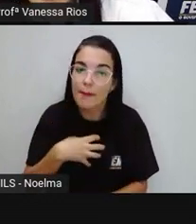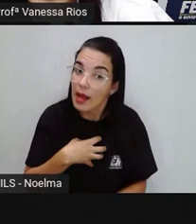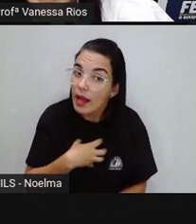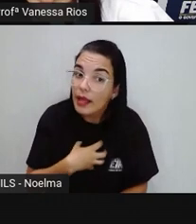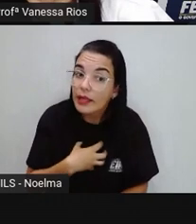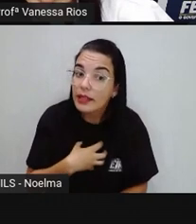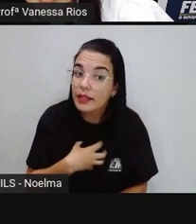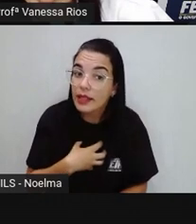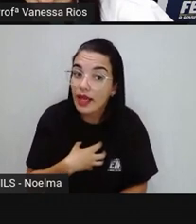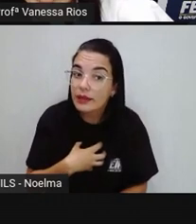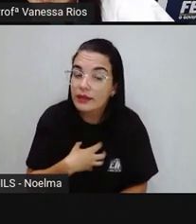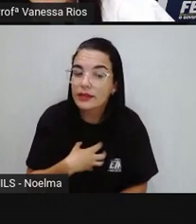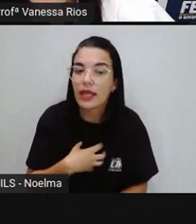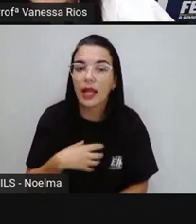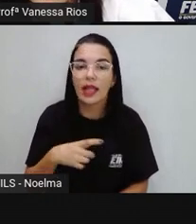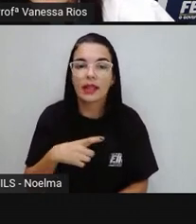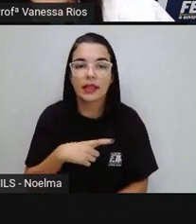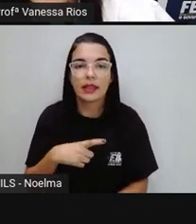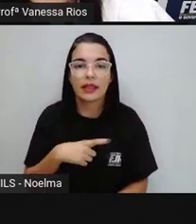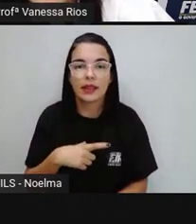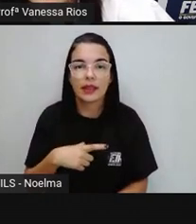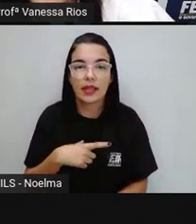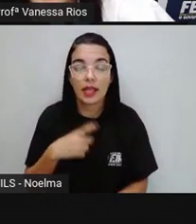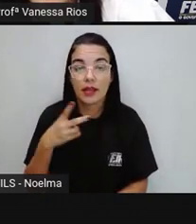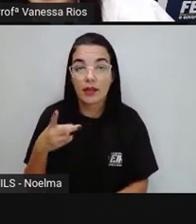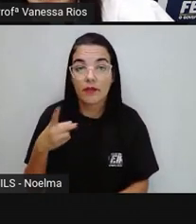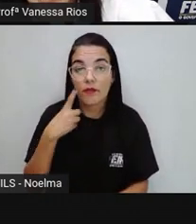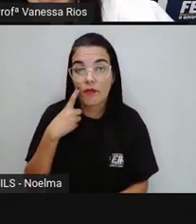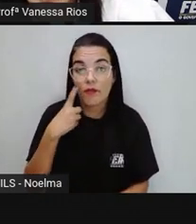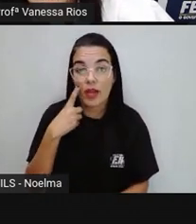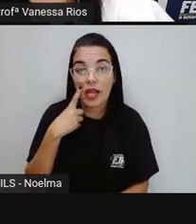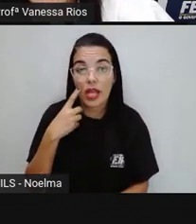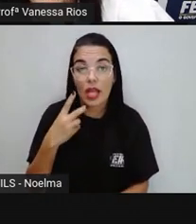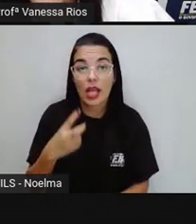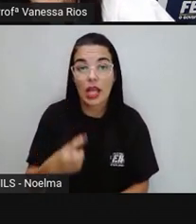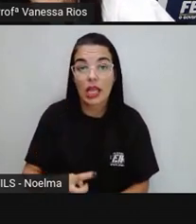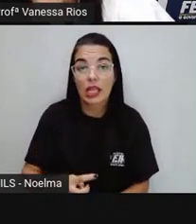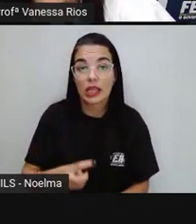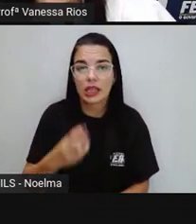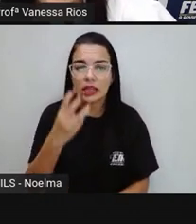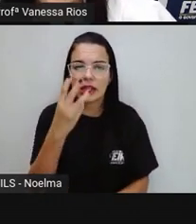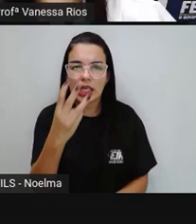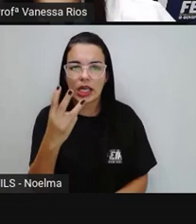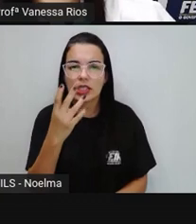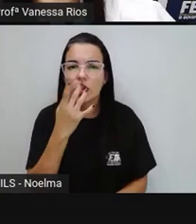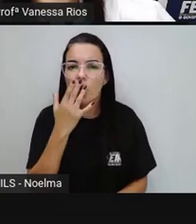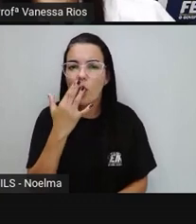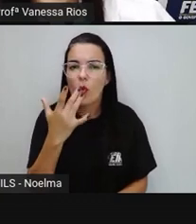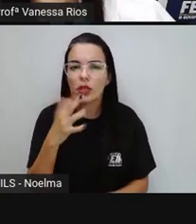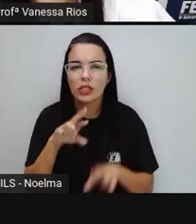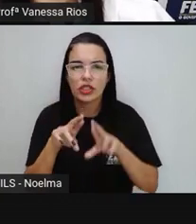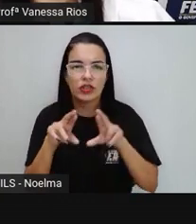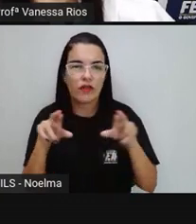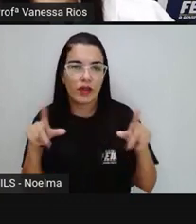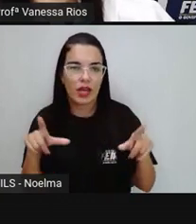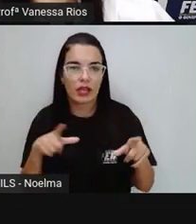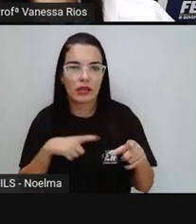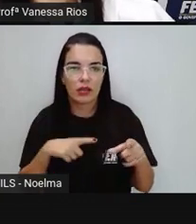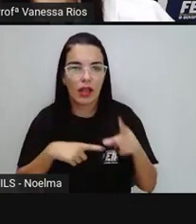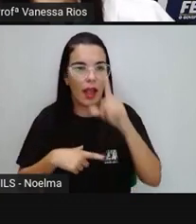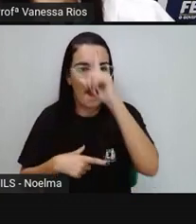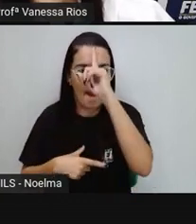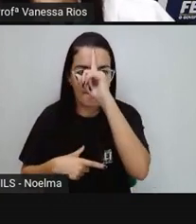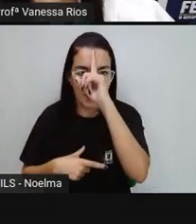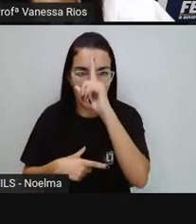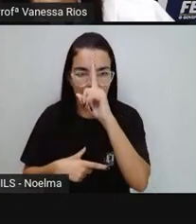estado da Bahia, nós conseguimos perceber aqui, três cores diferentes, né? O amarelo,